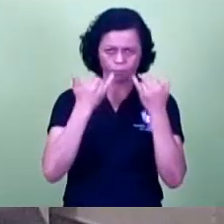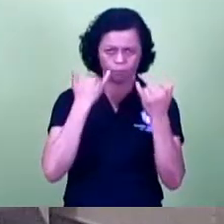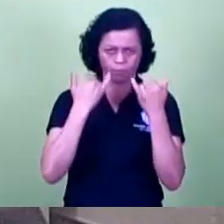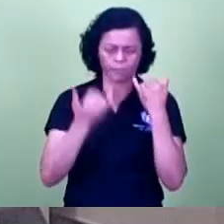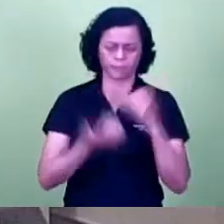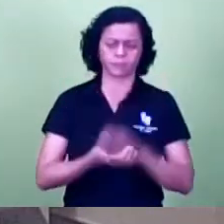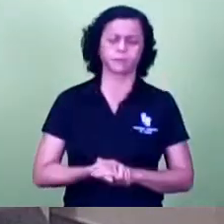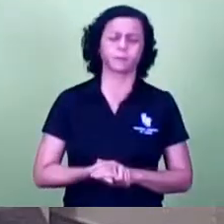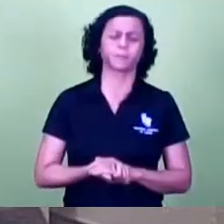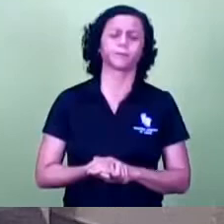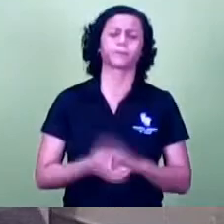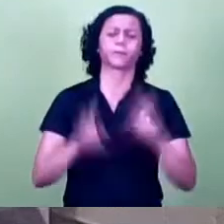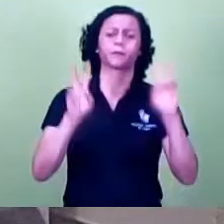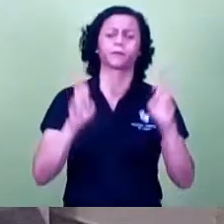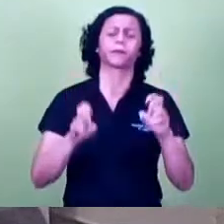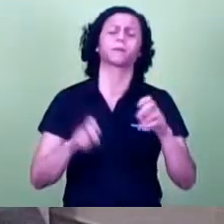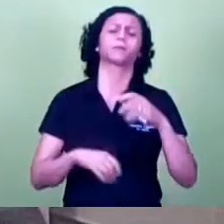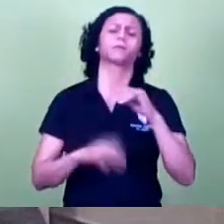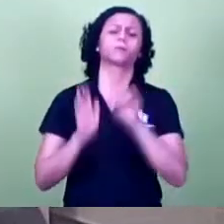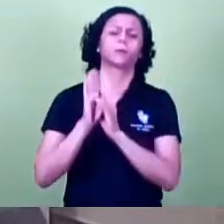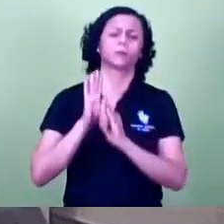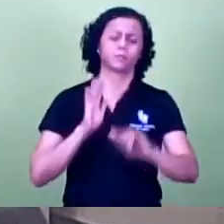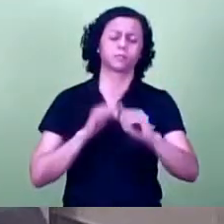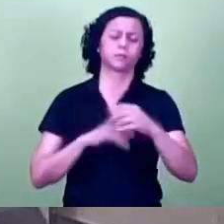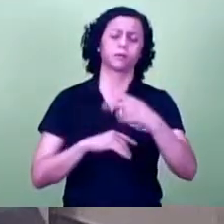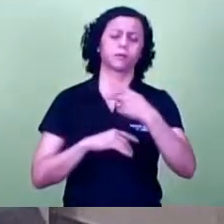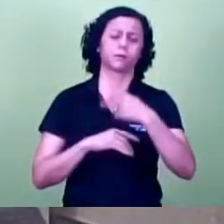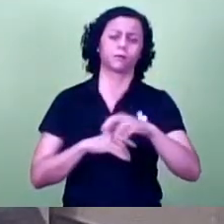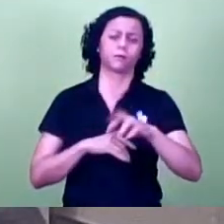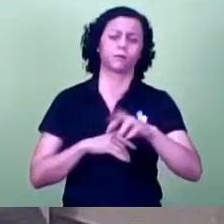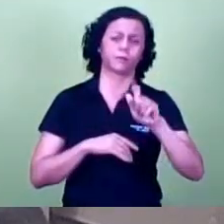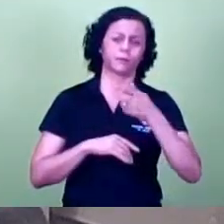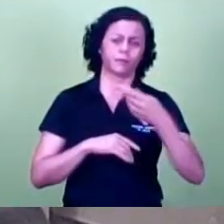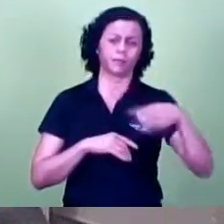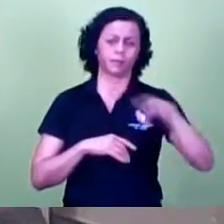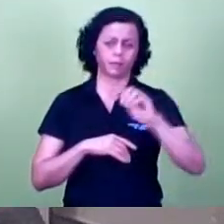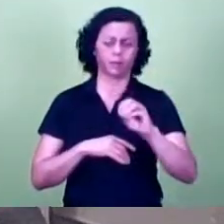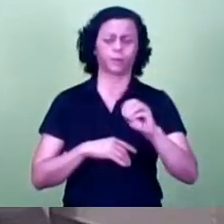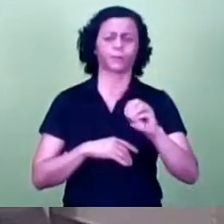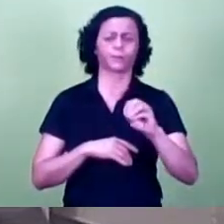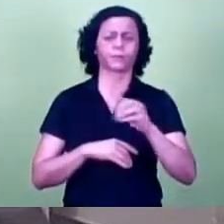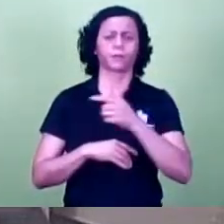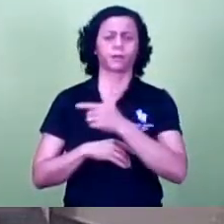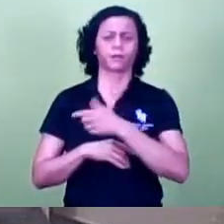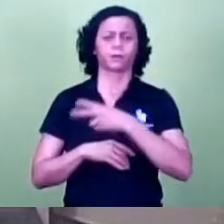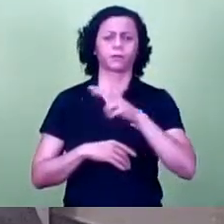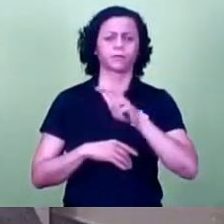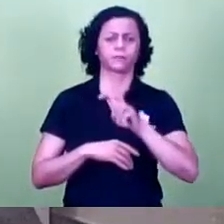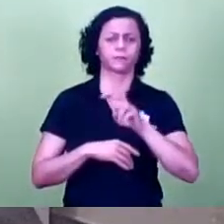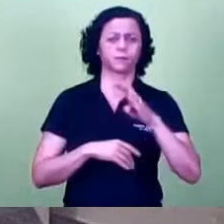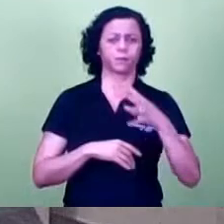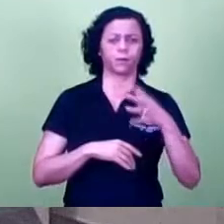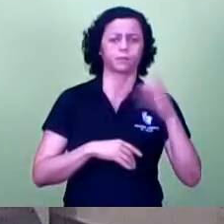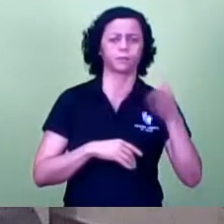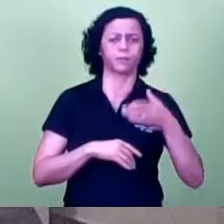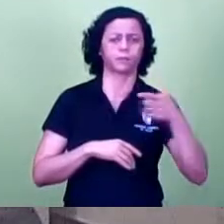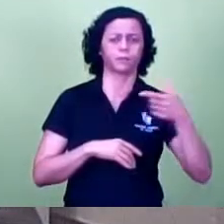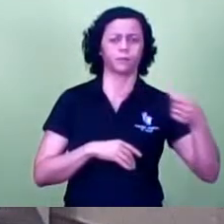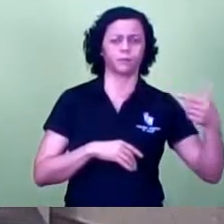sobre o edital do pregão eletrônico 254-2021. Chegou aqui ao conhecimento, eu acho, de todos os vereadores,